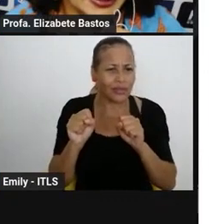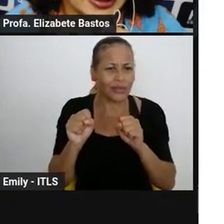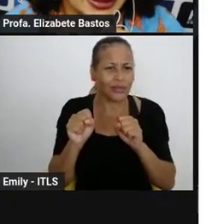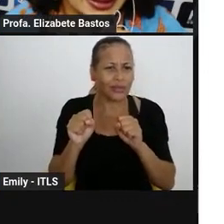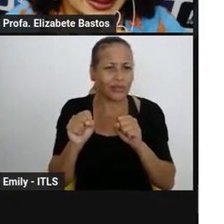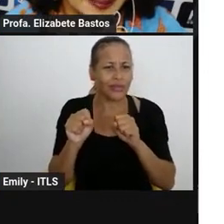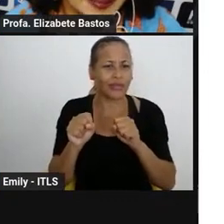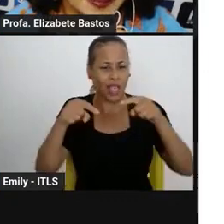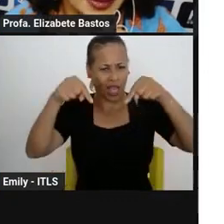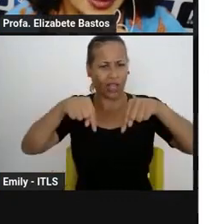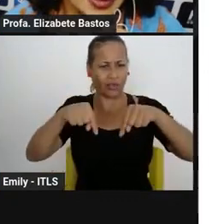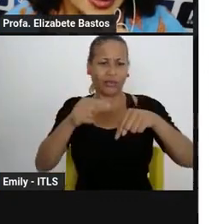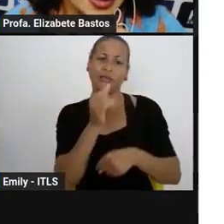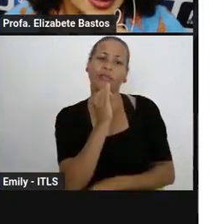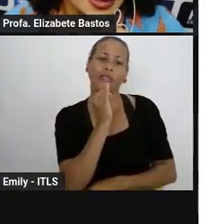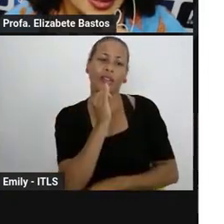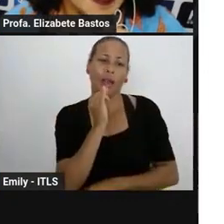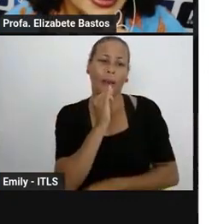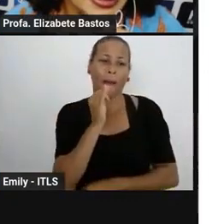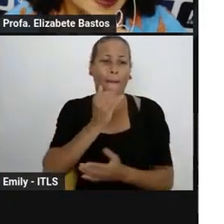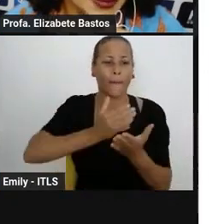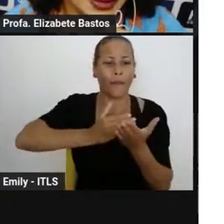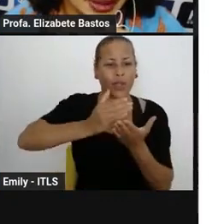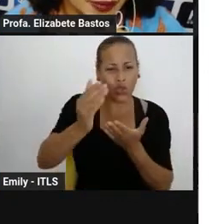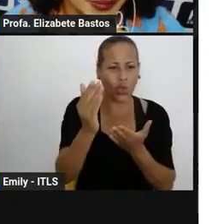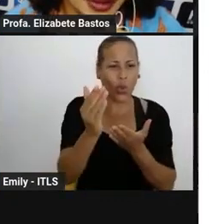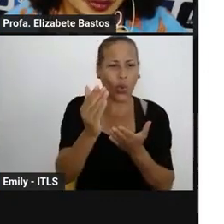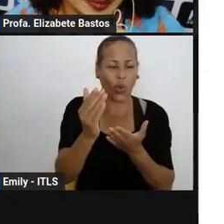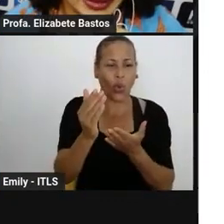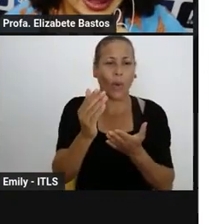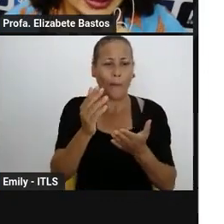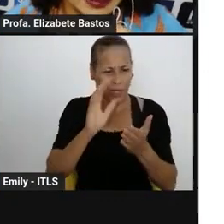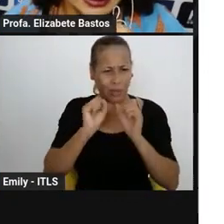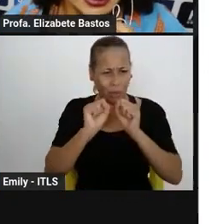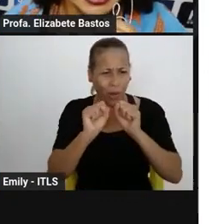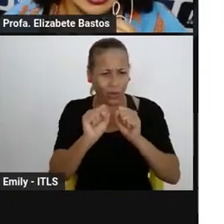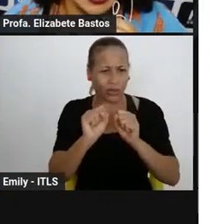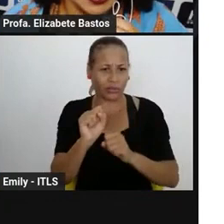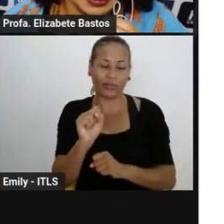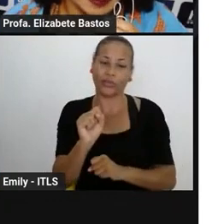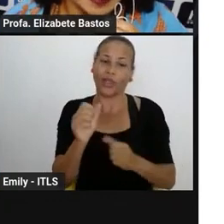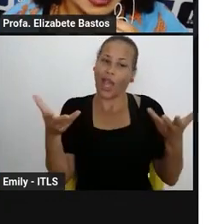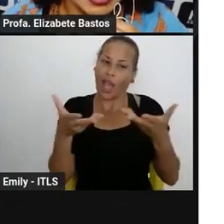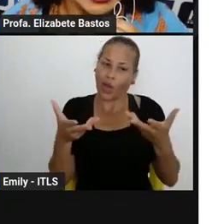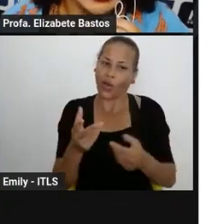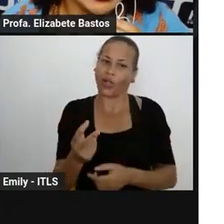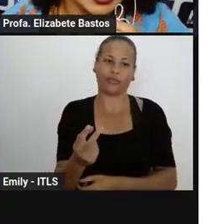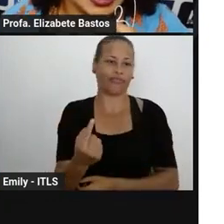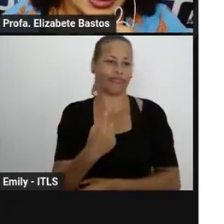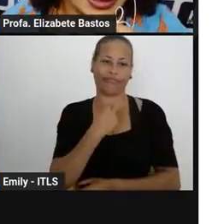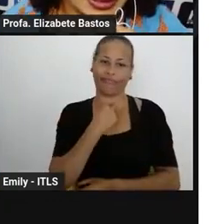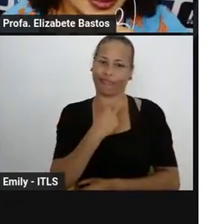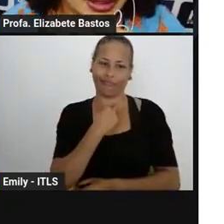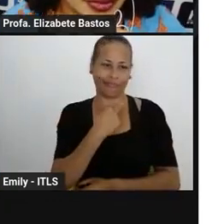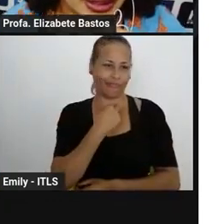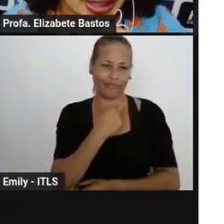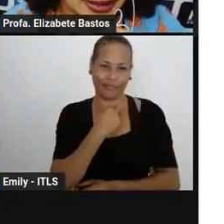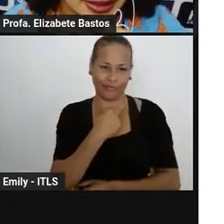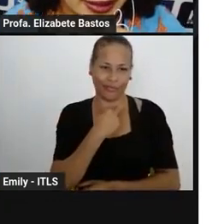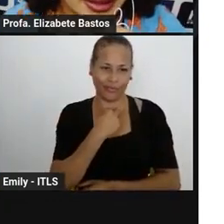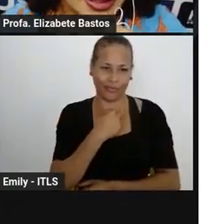apresentadas aqui. A princípio, não, porque foi publicada a matriz agora. e todas as